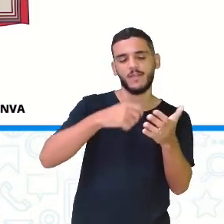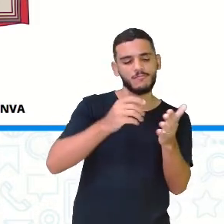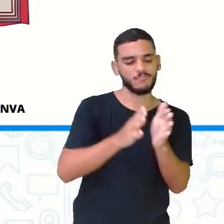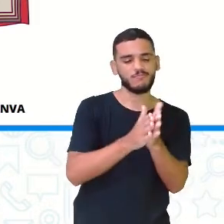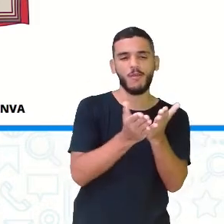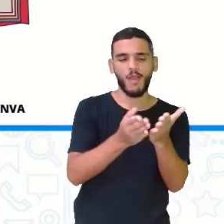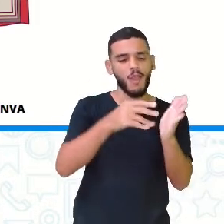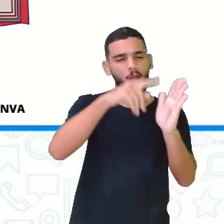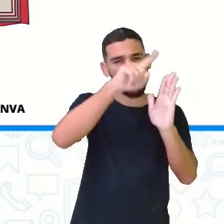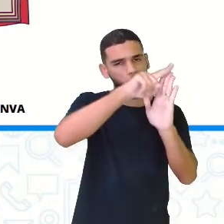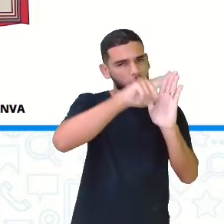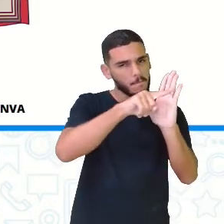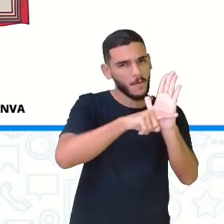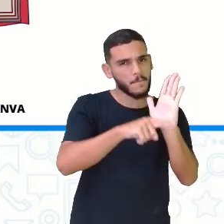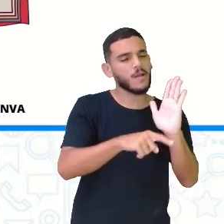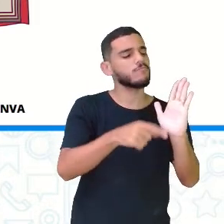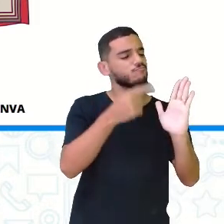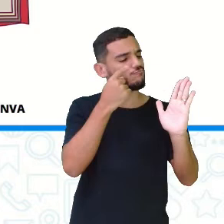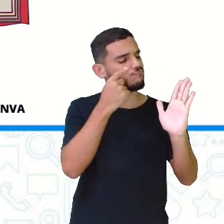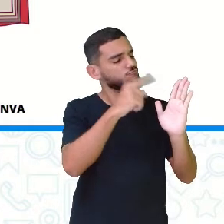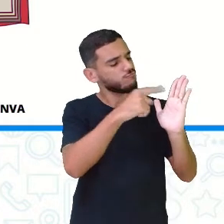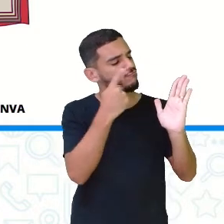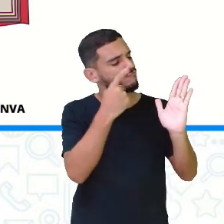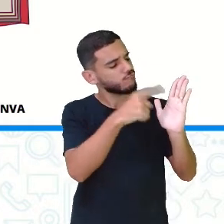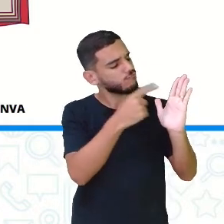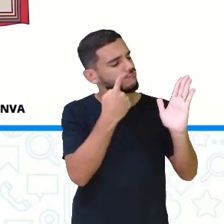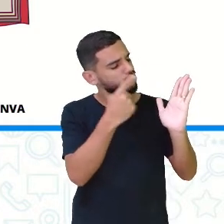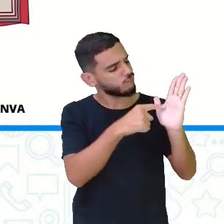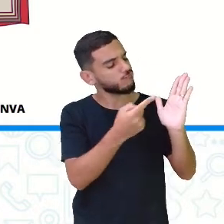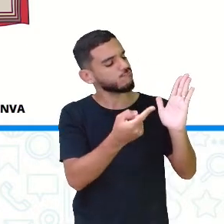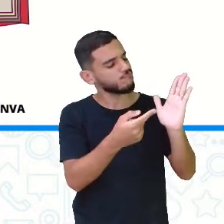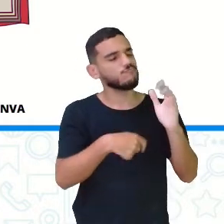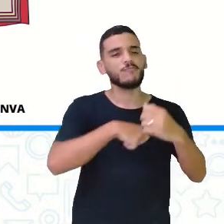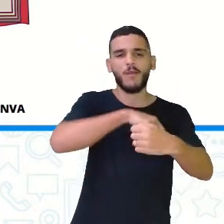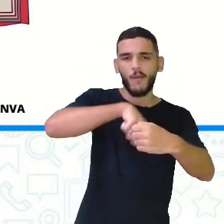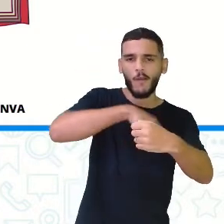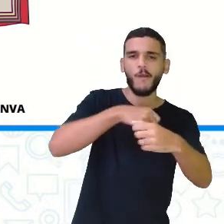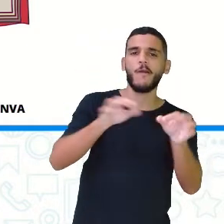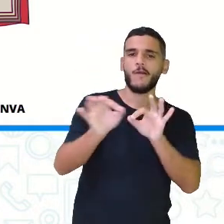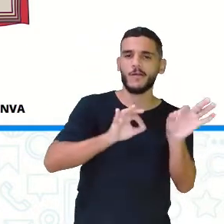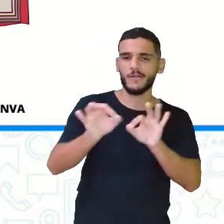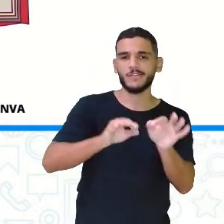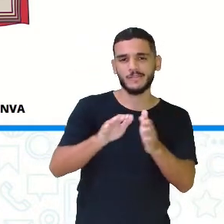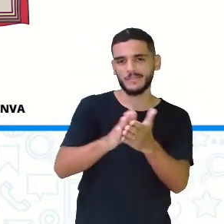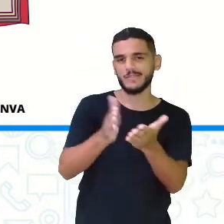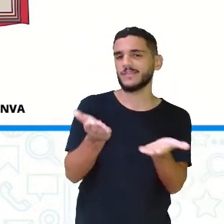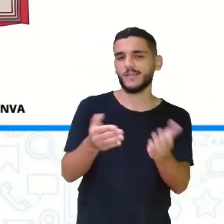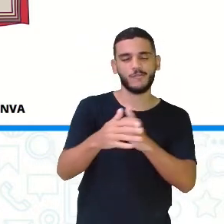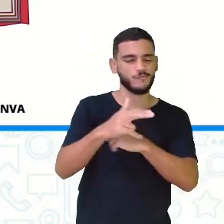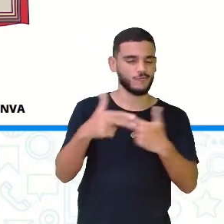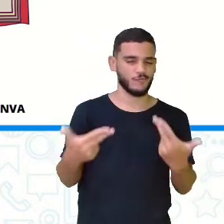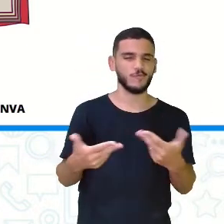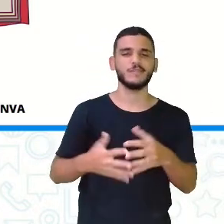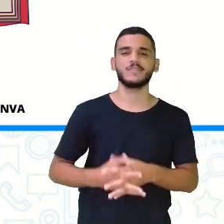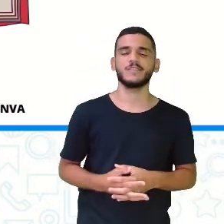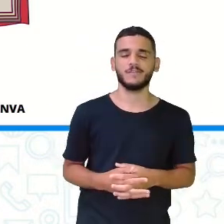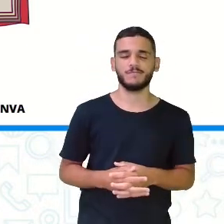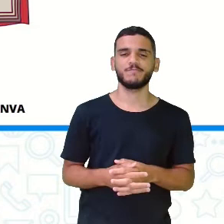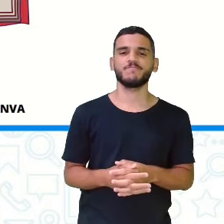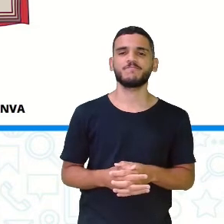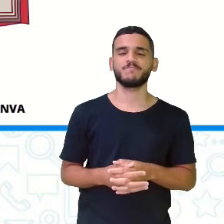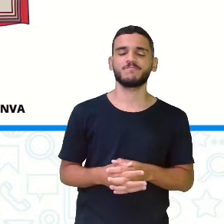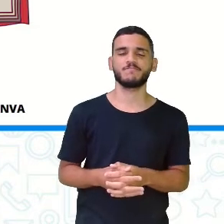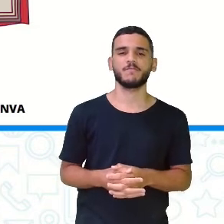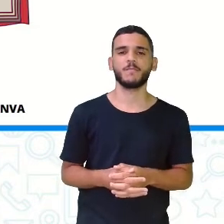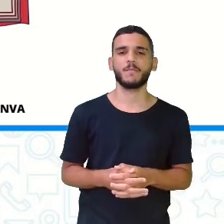livrinho lá de receita e mata a charada. Consegue fazer a receita e a comida fica deliciosa, seguindo passo